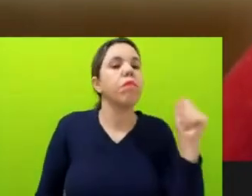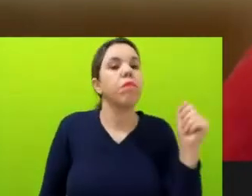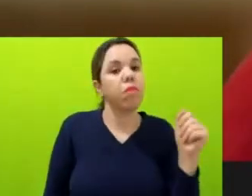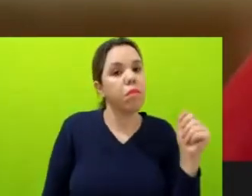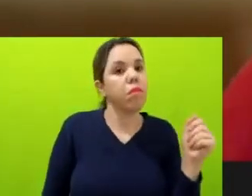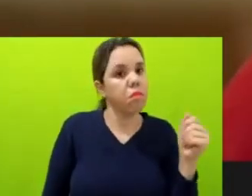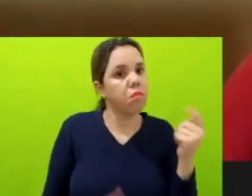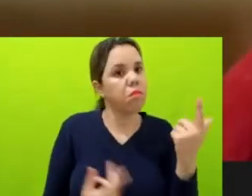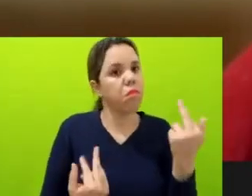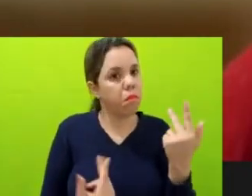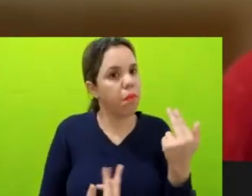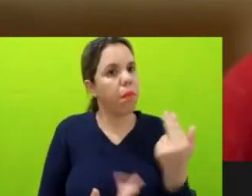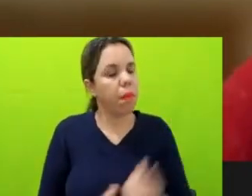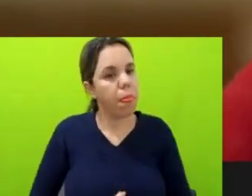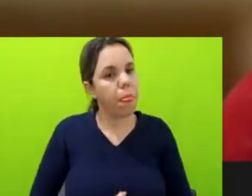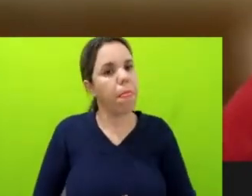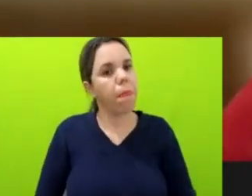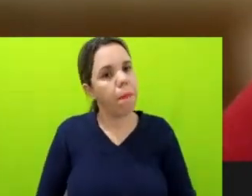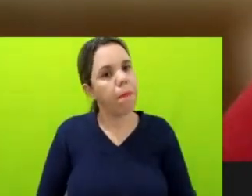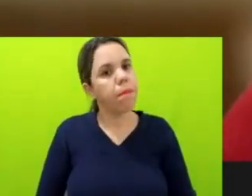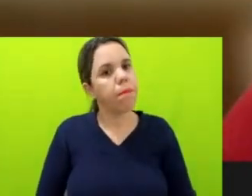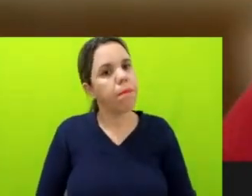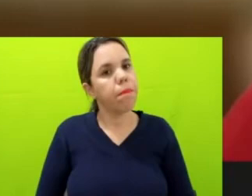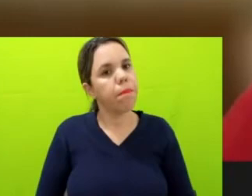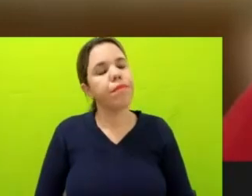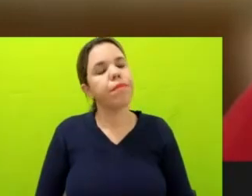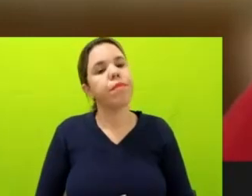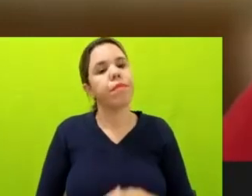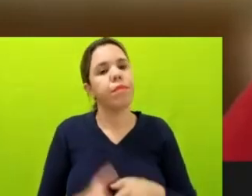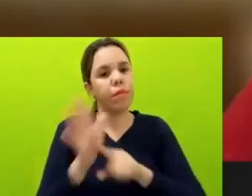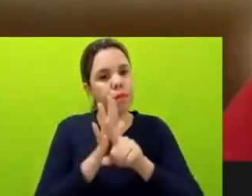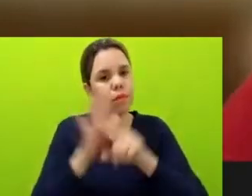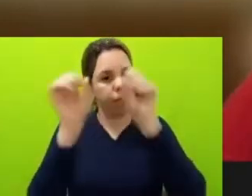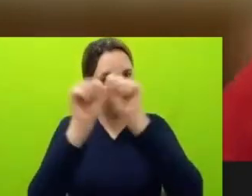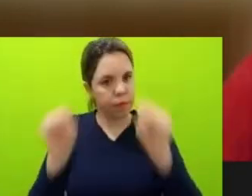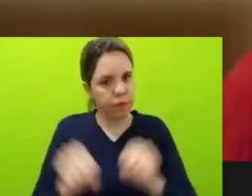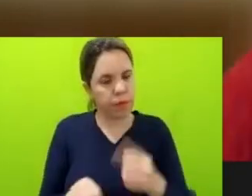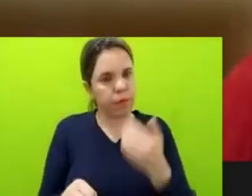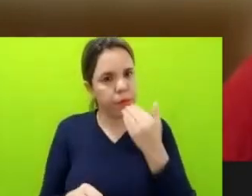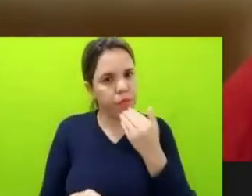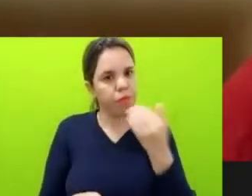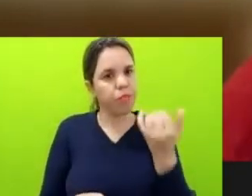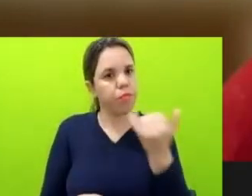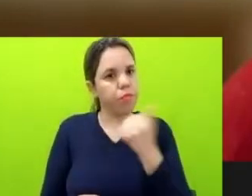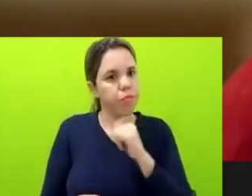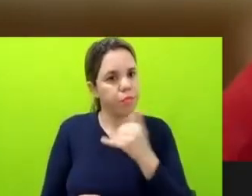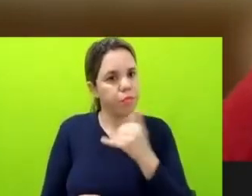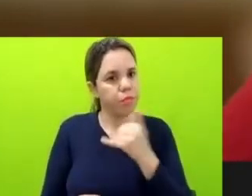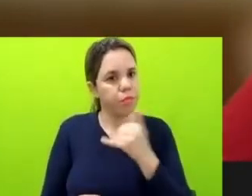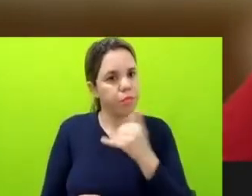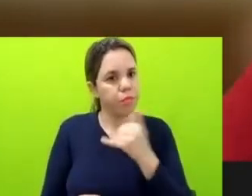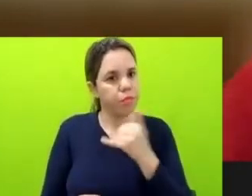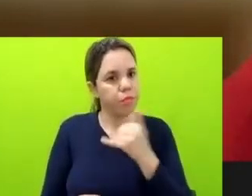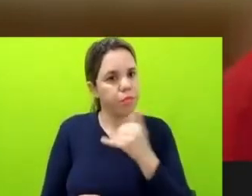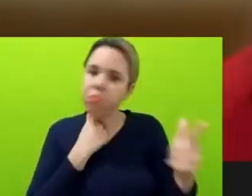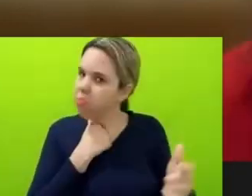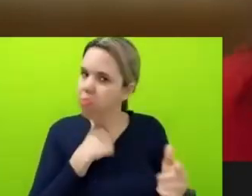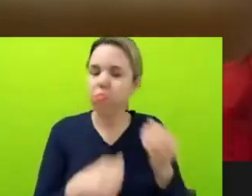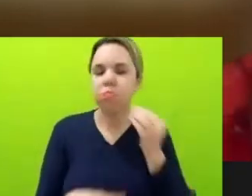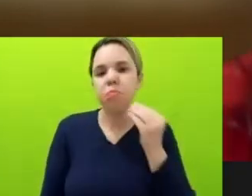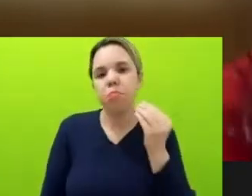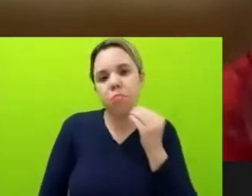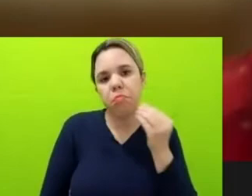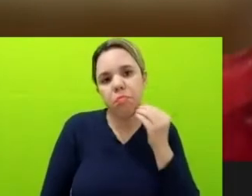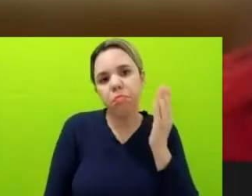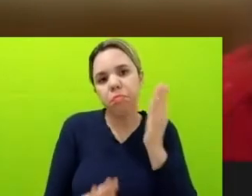o ESIC, o sistema de pedidos eletrônicos para fazer pedidos de LAE, não tem um espaço para você interpor recurso, que é uma coisa